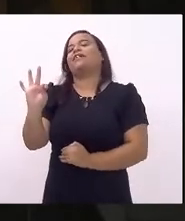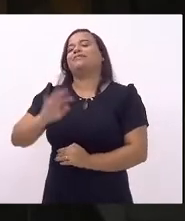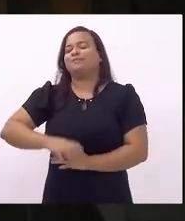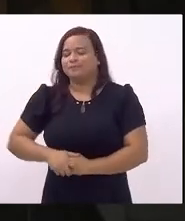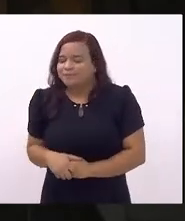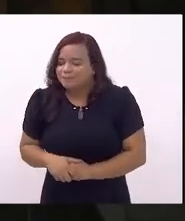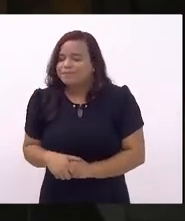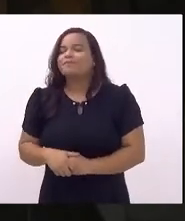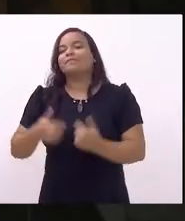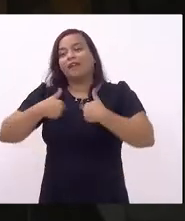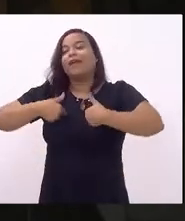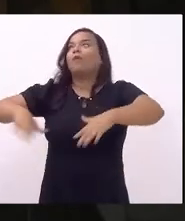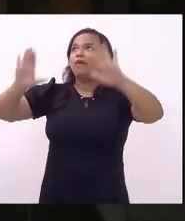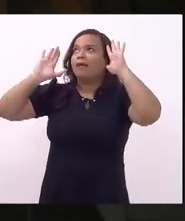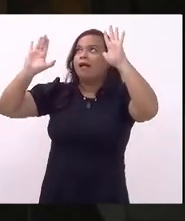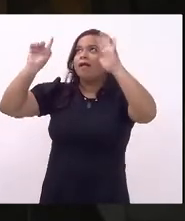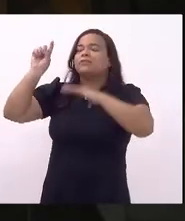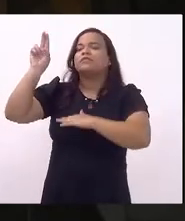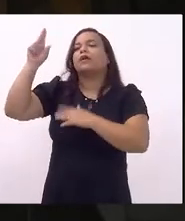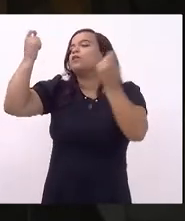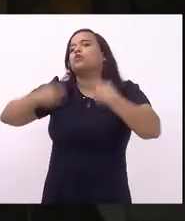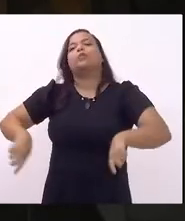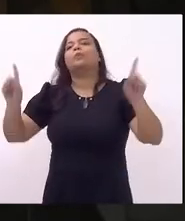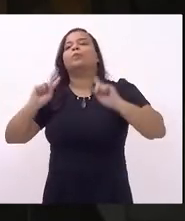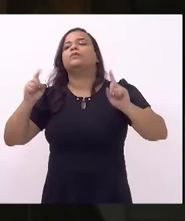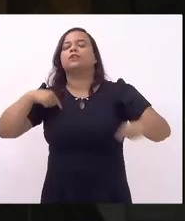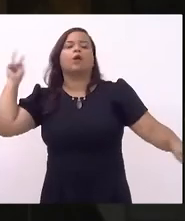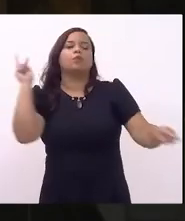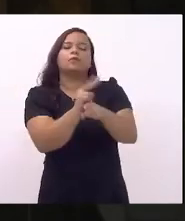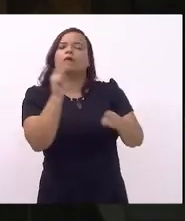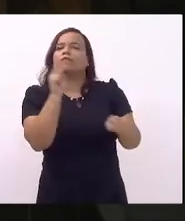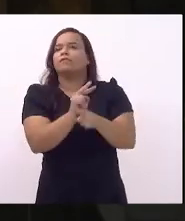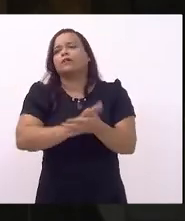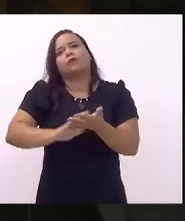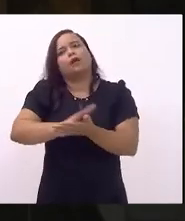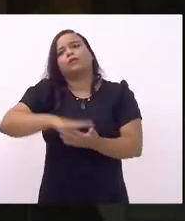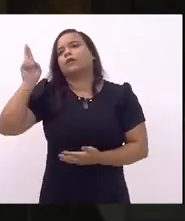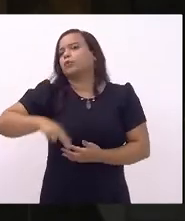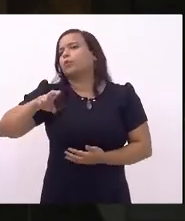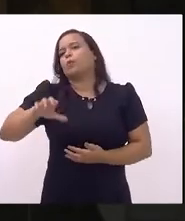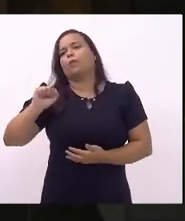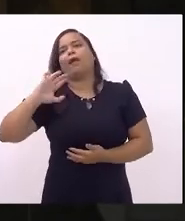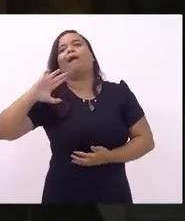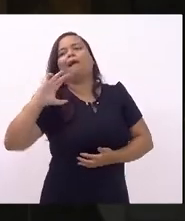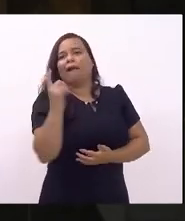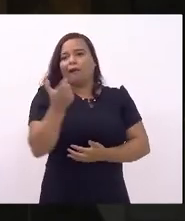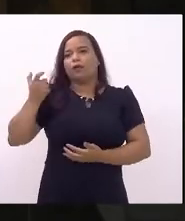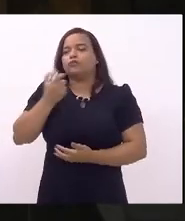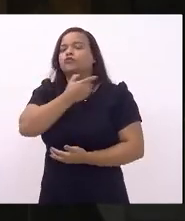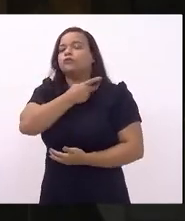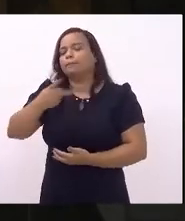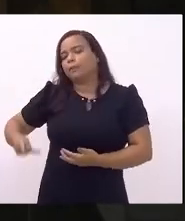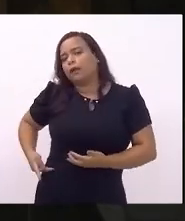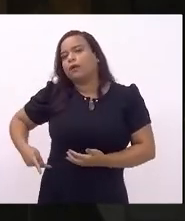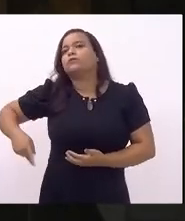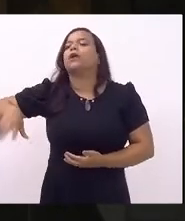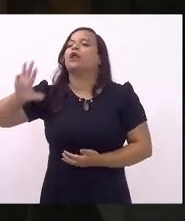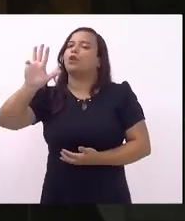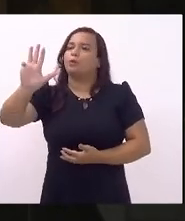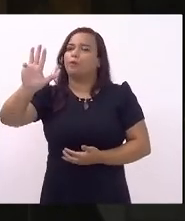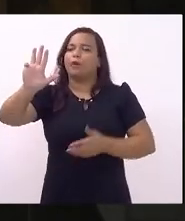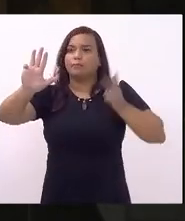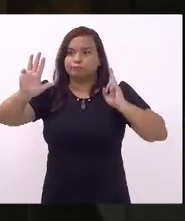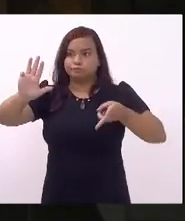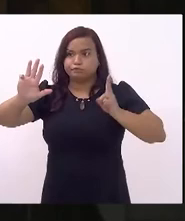não preciso e jamais defenderei o ex-presidente Lula que continuará sendo ex-presidente